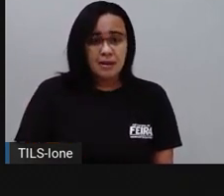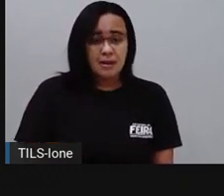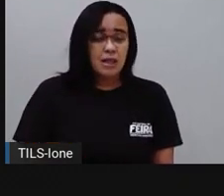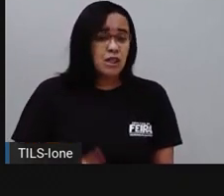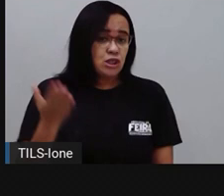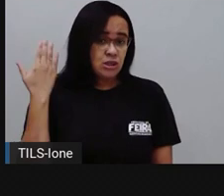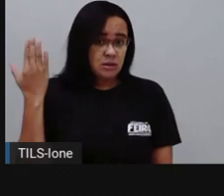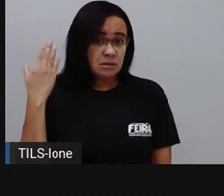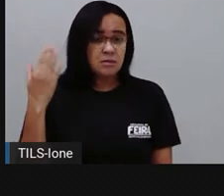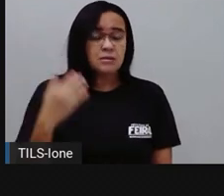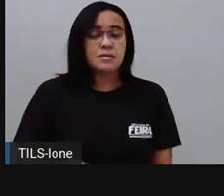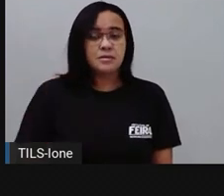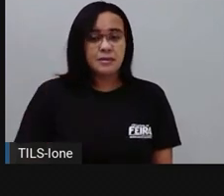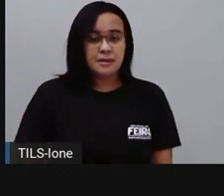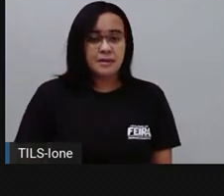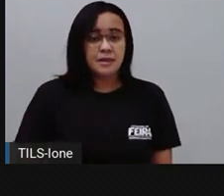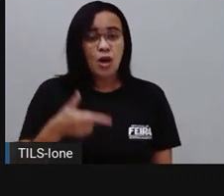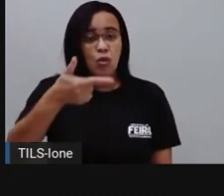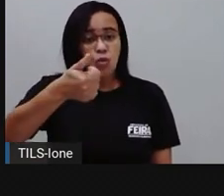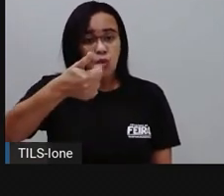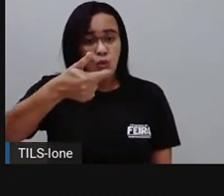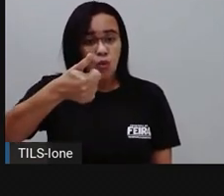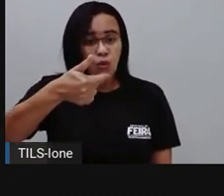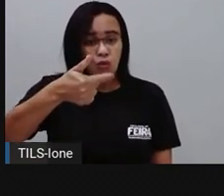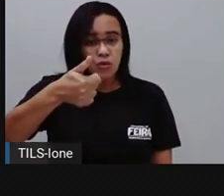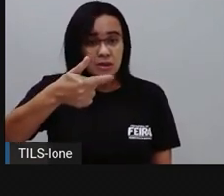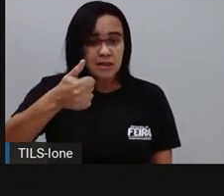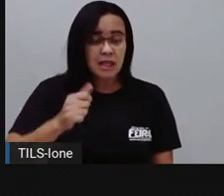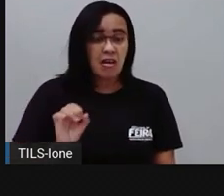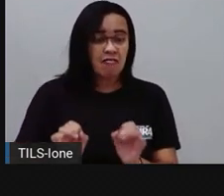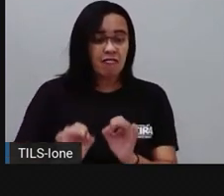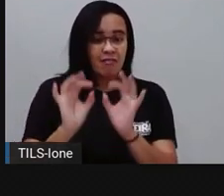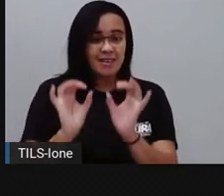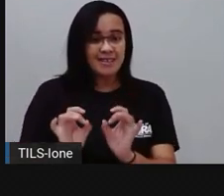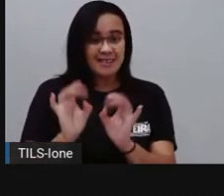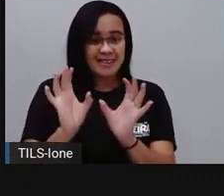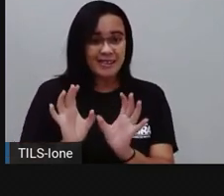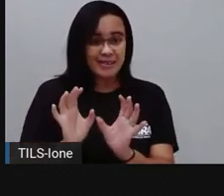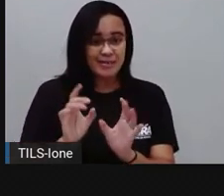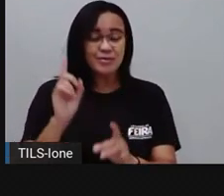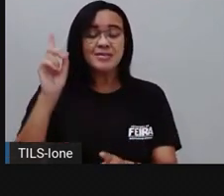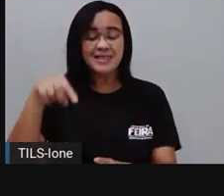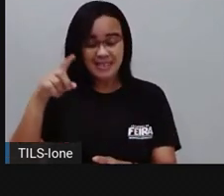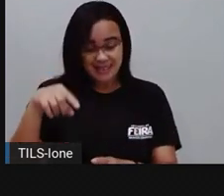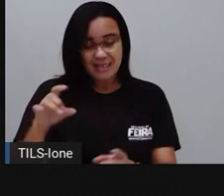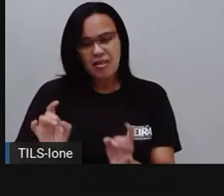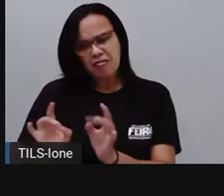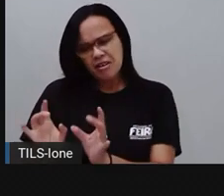tinha. E 12 é o que ele vendeu, né? Então vou colocar aqui,